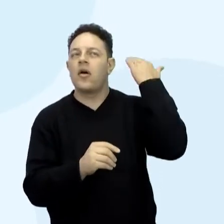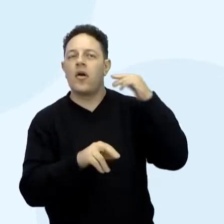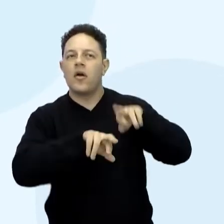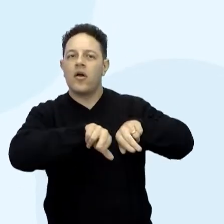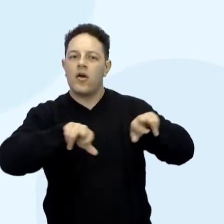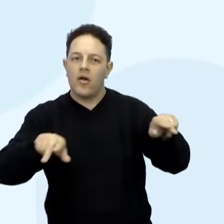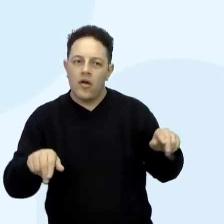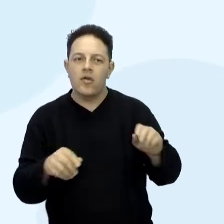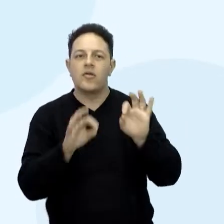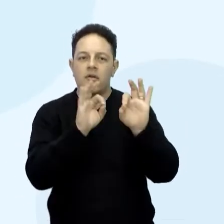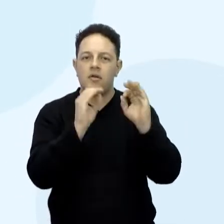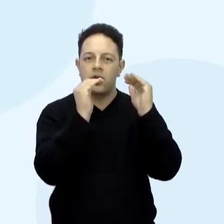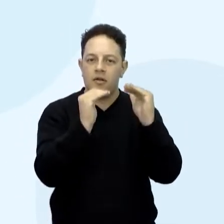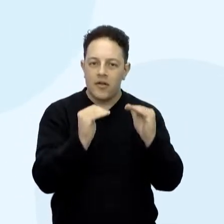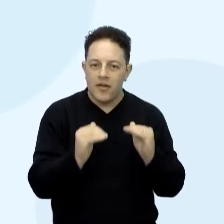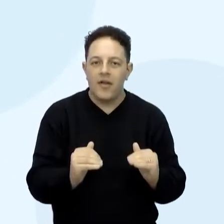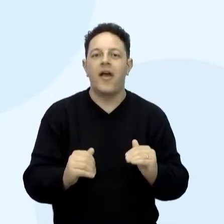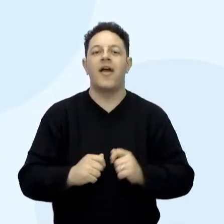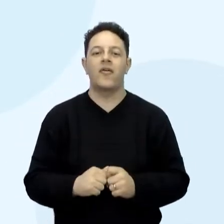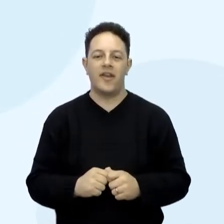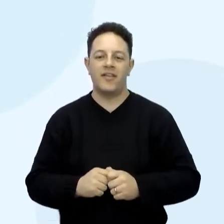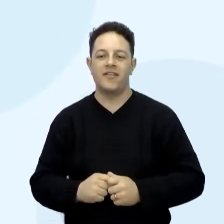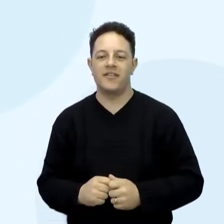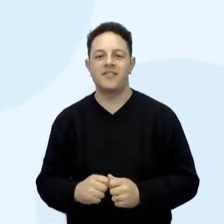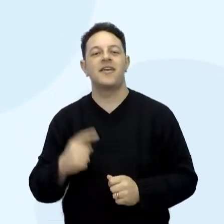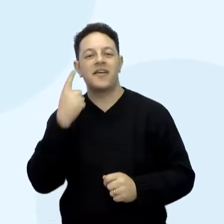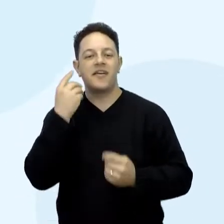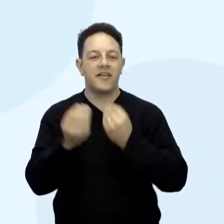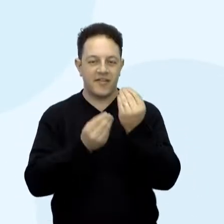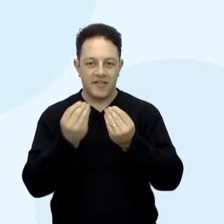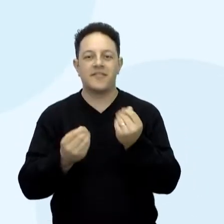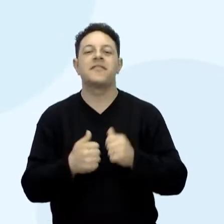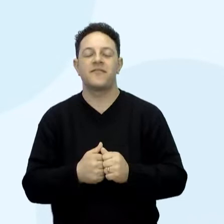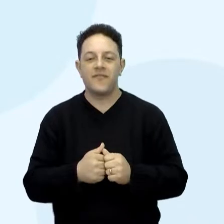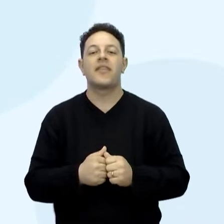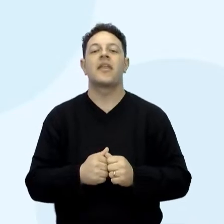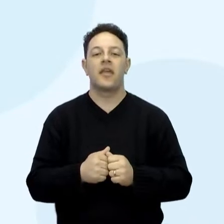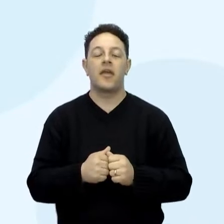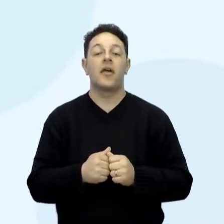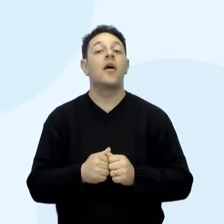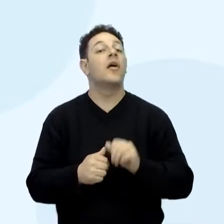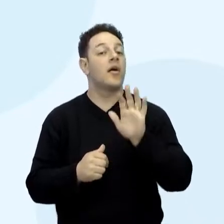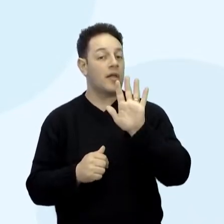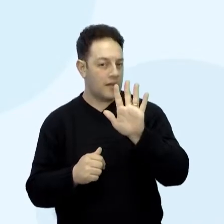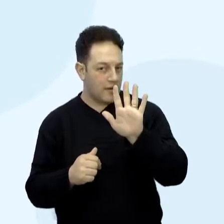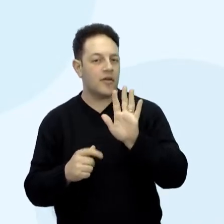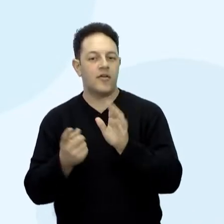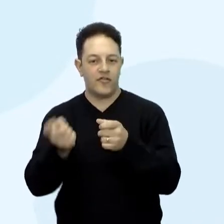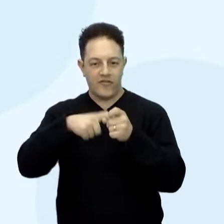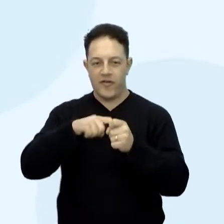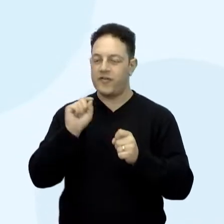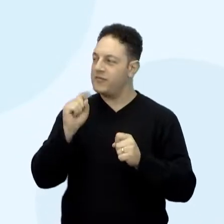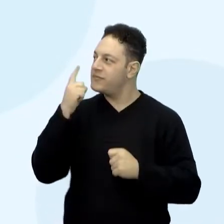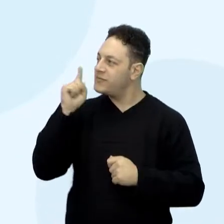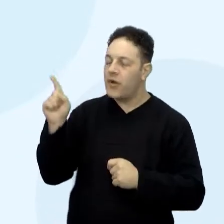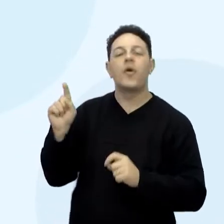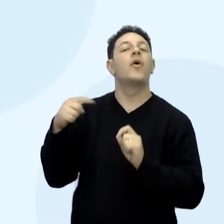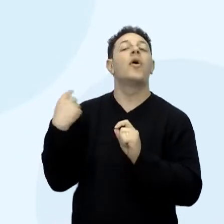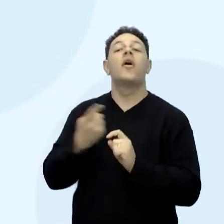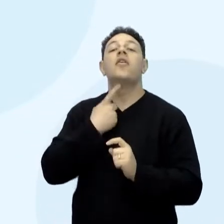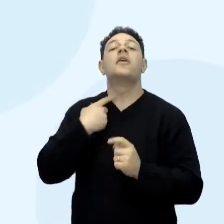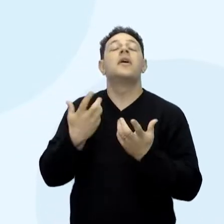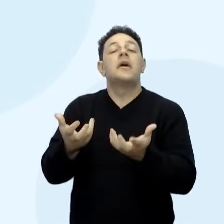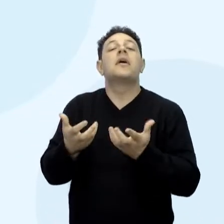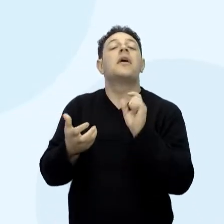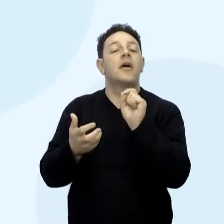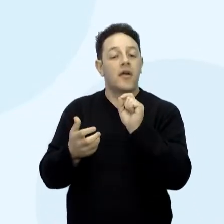especificamente associados ao calor, que é um tipo de energia, tá certo? Bom, voltando ali, o que a gente quer, nosso